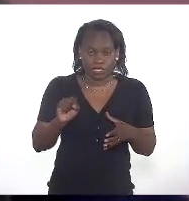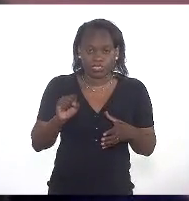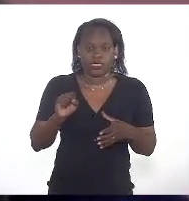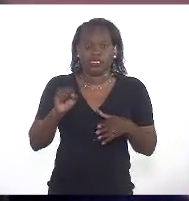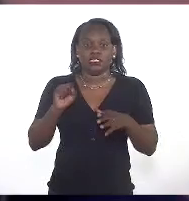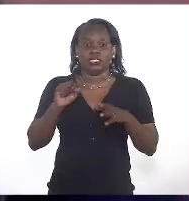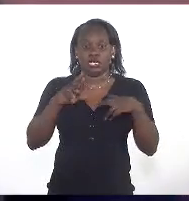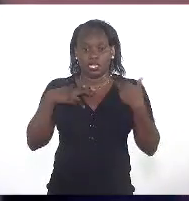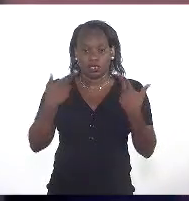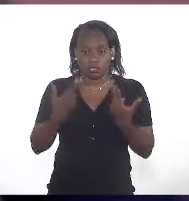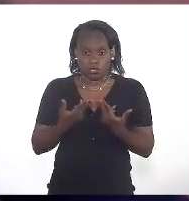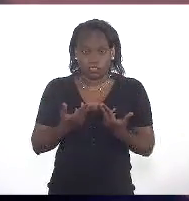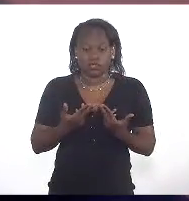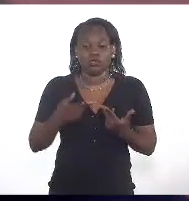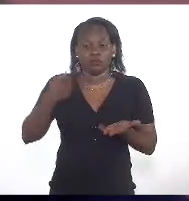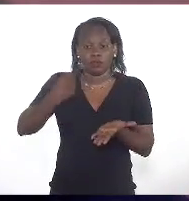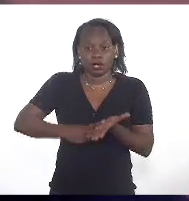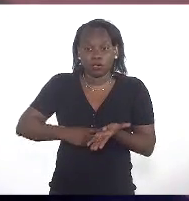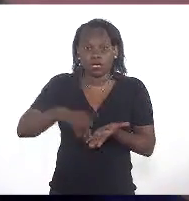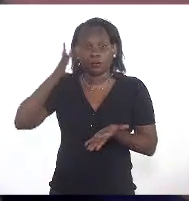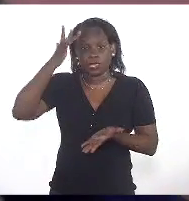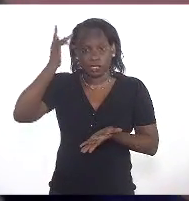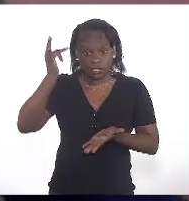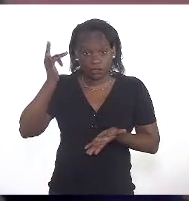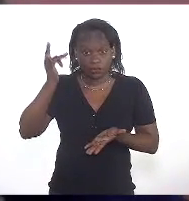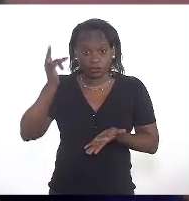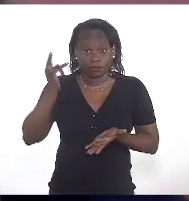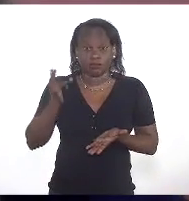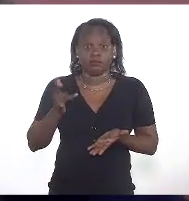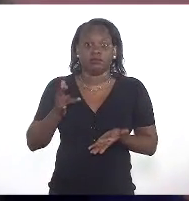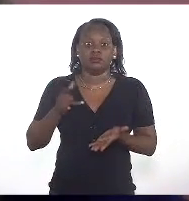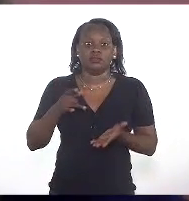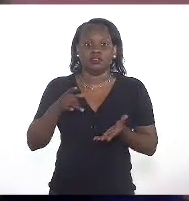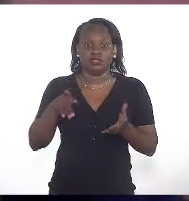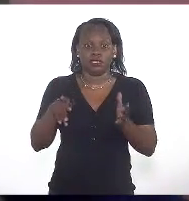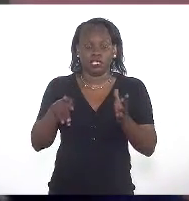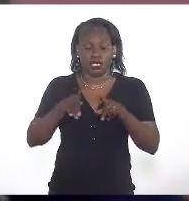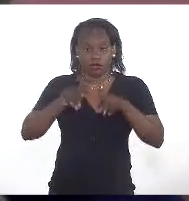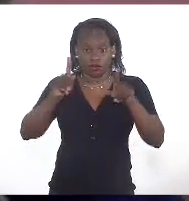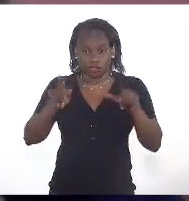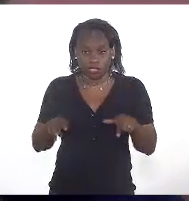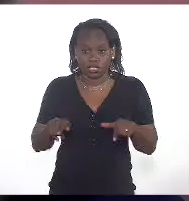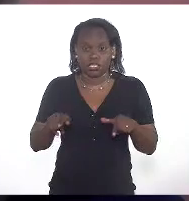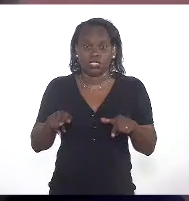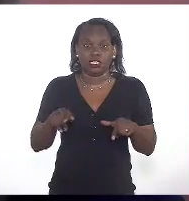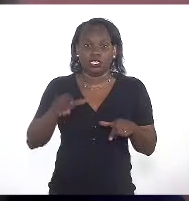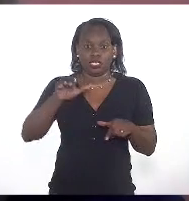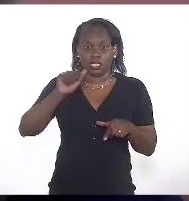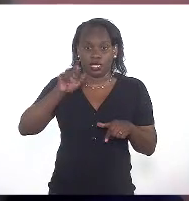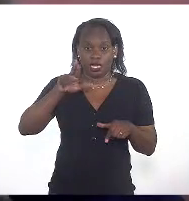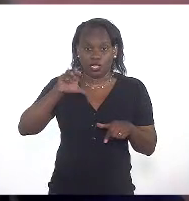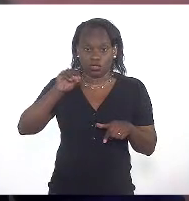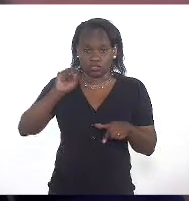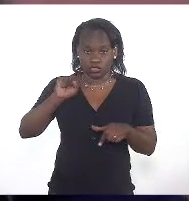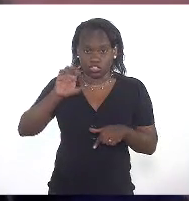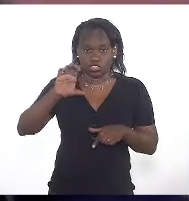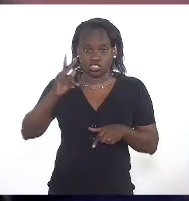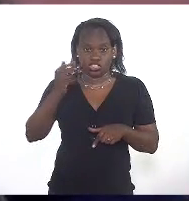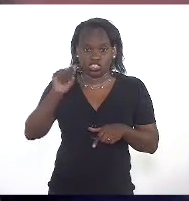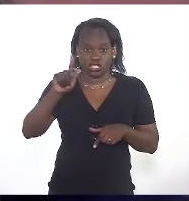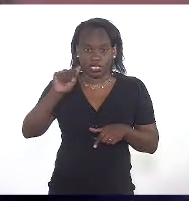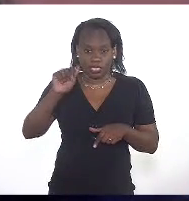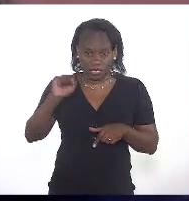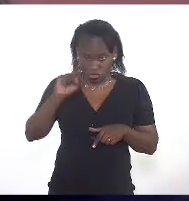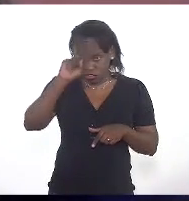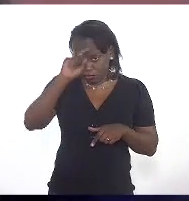essa reunião está marcada para amanhã. São funcionários do Carlos Chagas, que foram